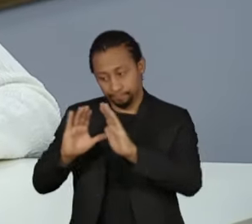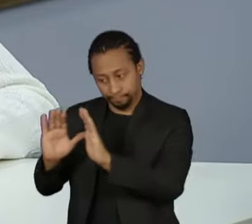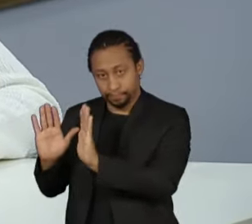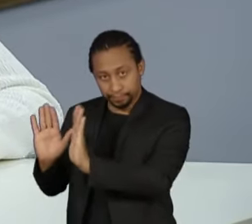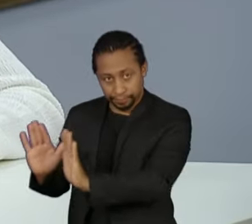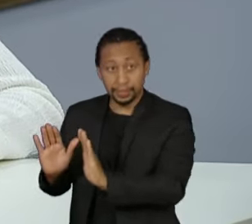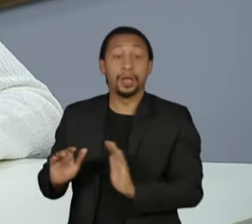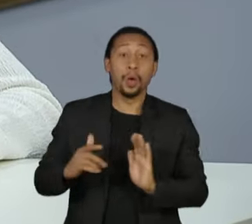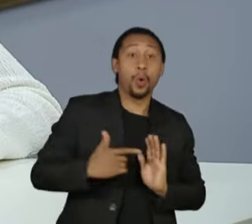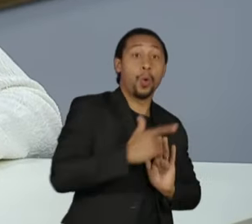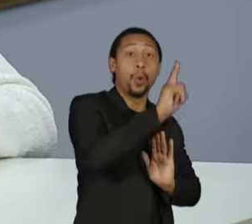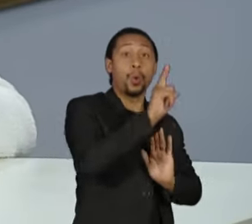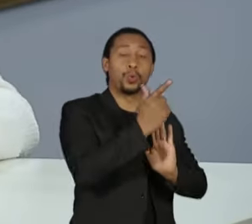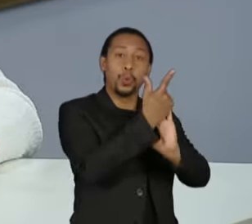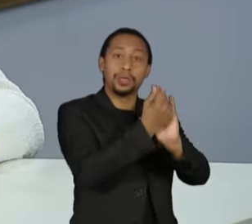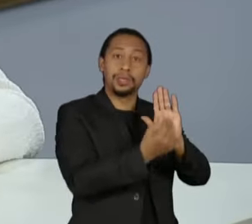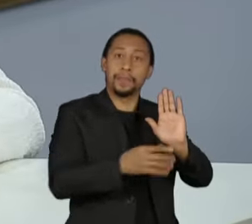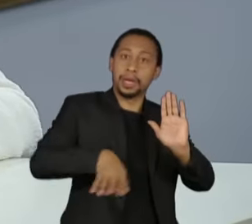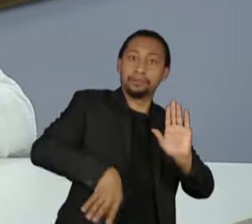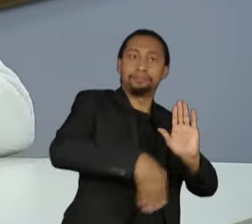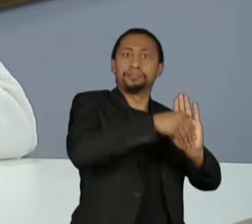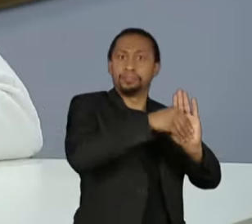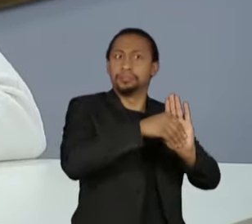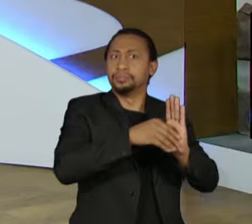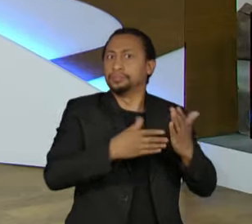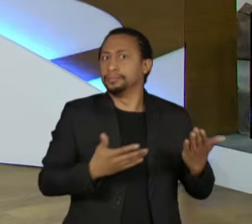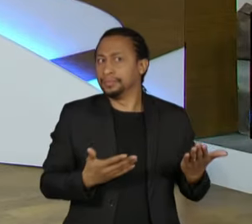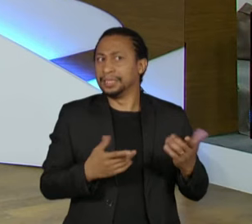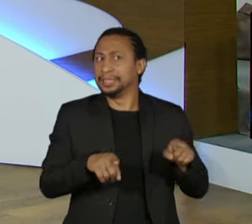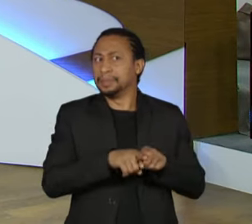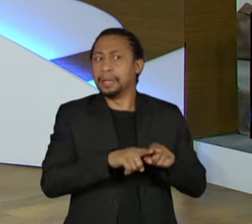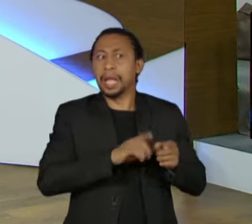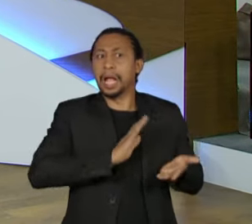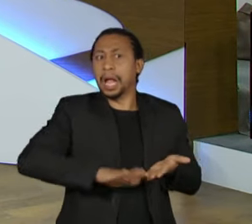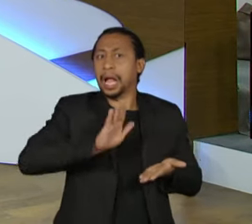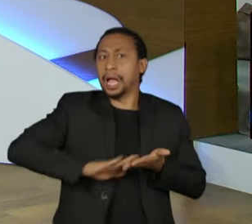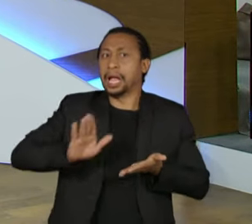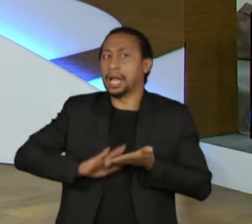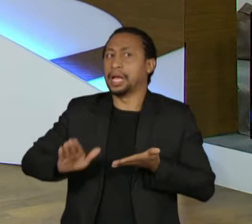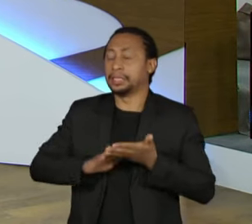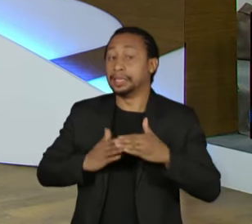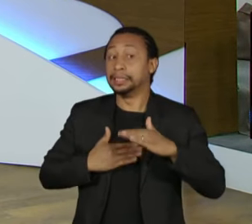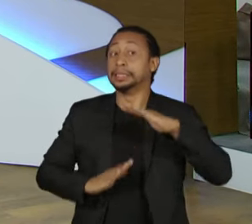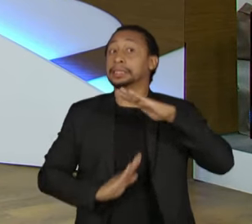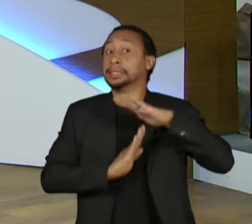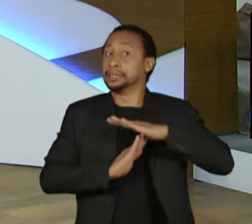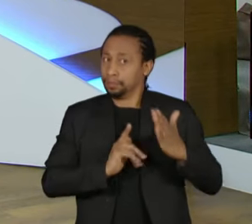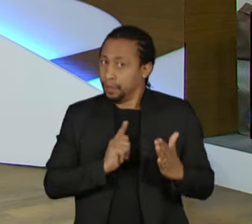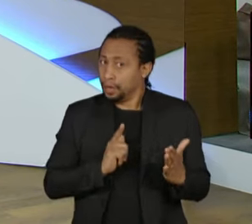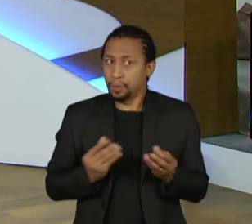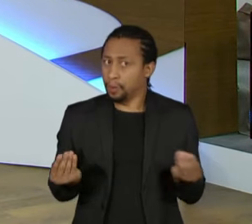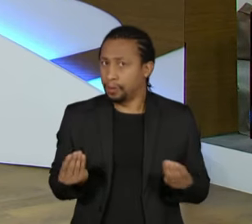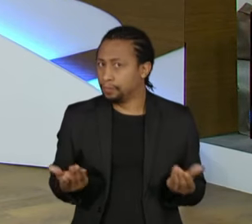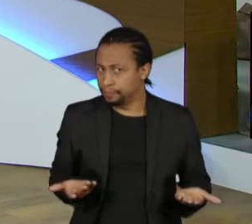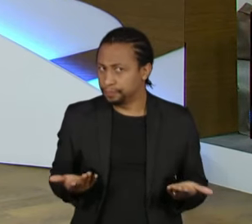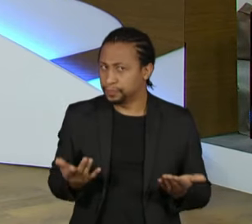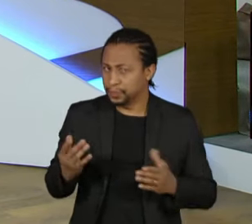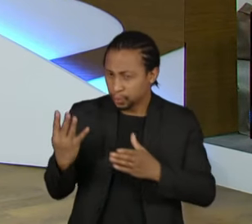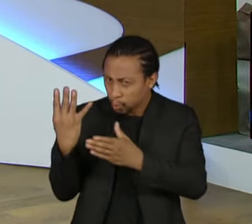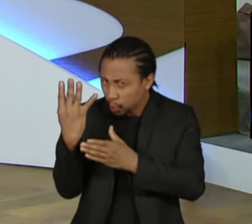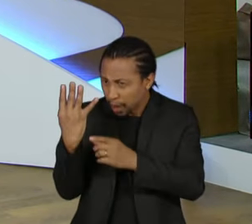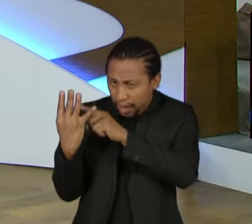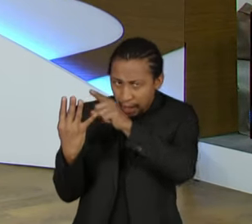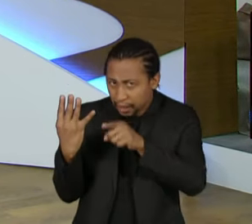restringindo bastante esse valor que vocês estão pensando em gastar mais. A minha pergunta é, esses economistas vão ser